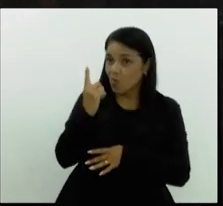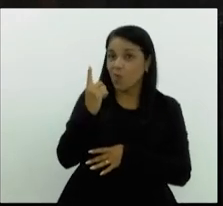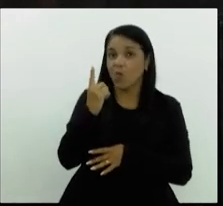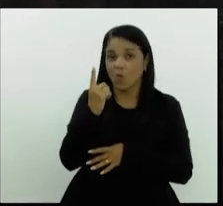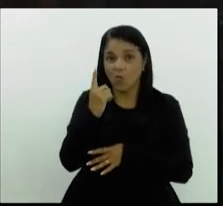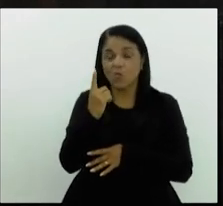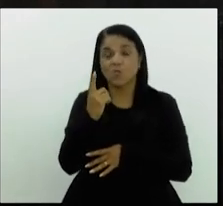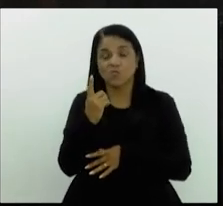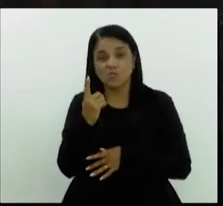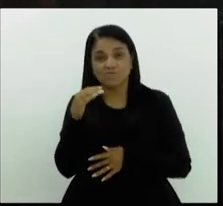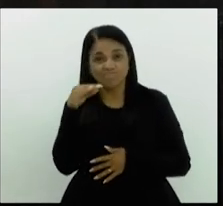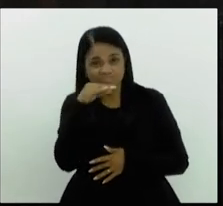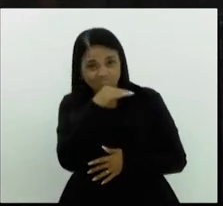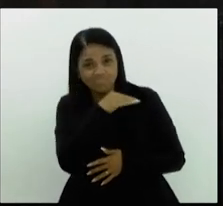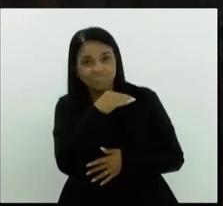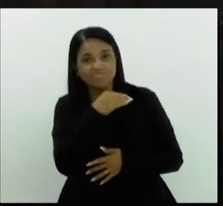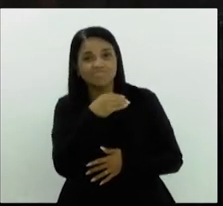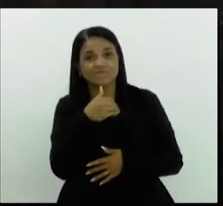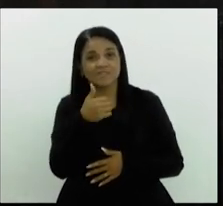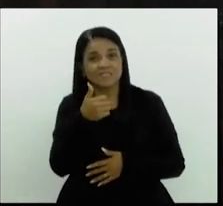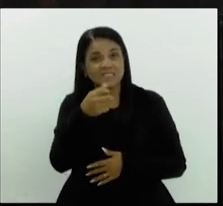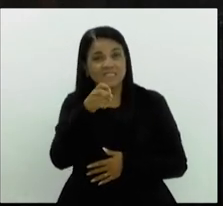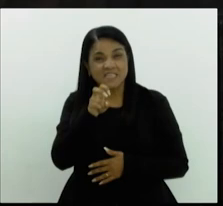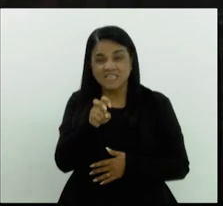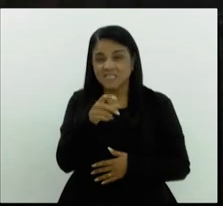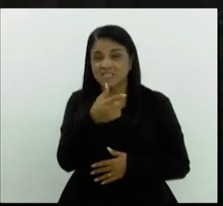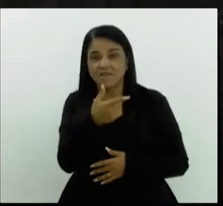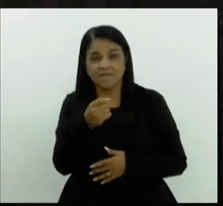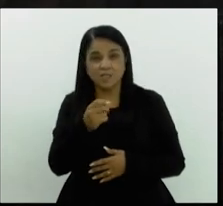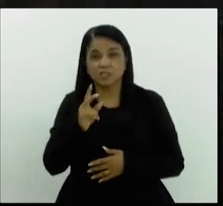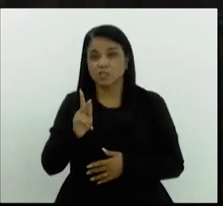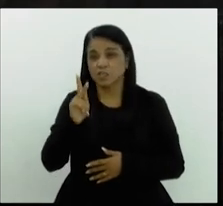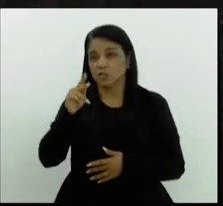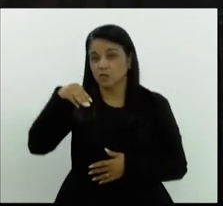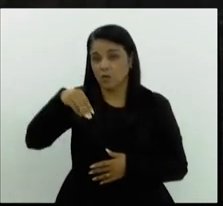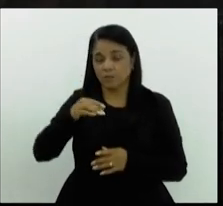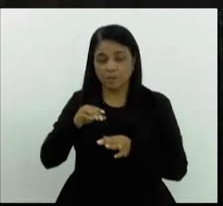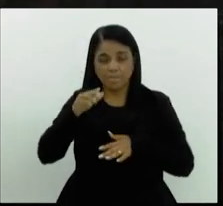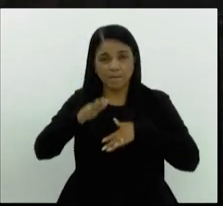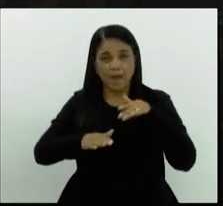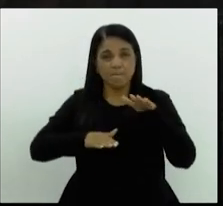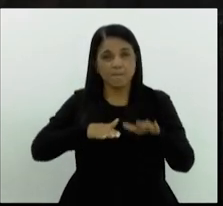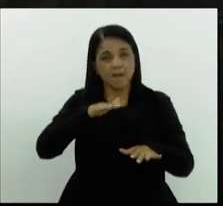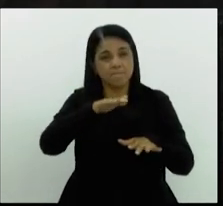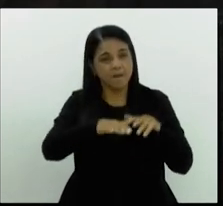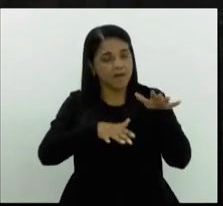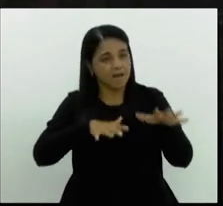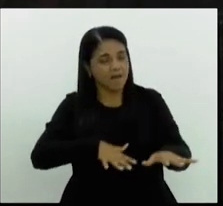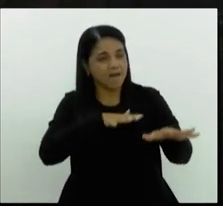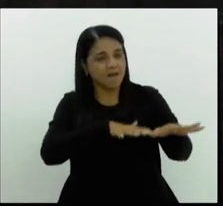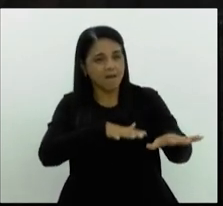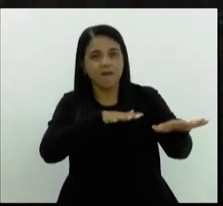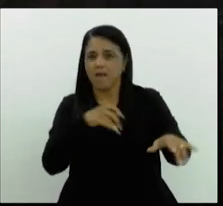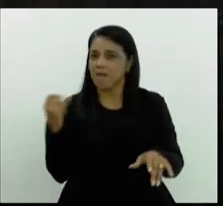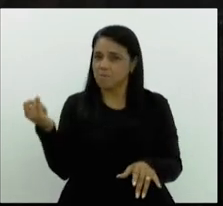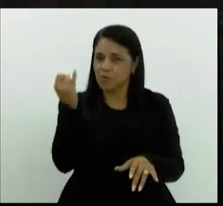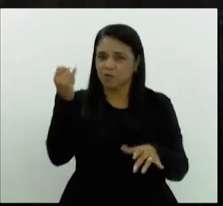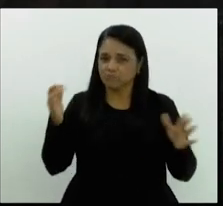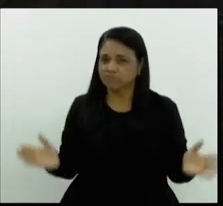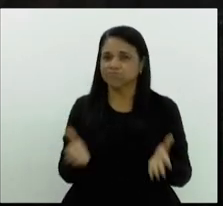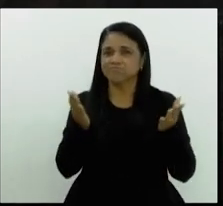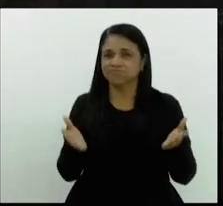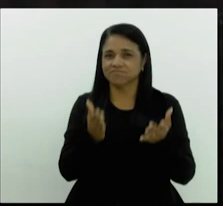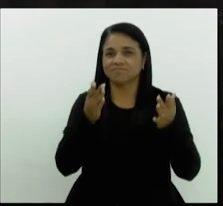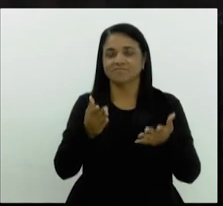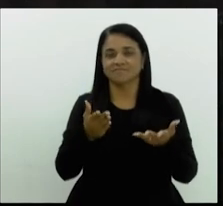quente, 15, 20 quilômetros de caminhada por dia, é importante ter um animador para fazer, cumprir